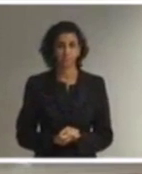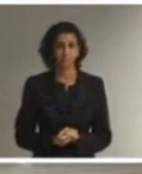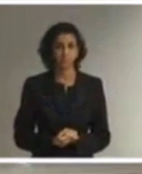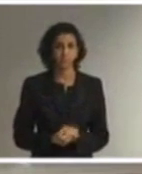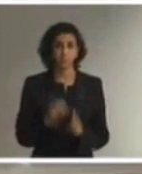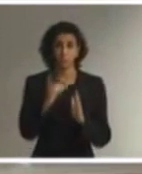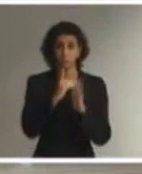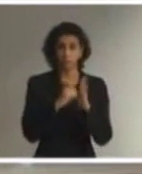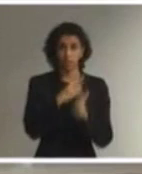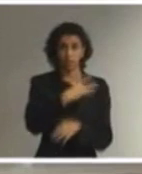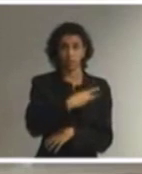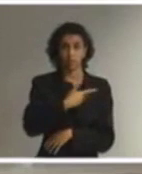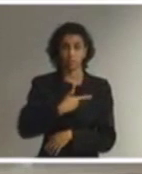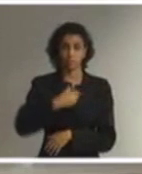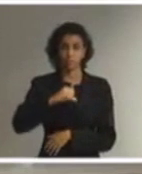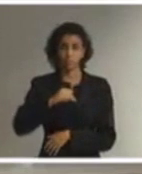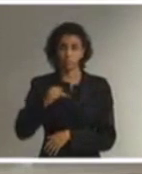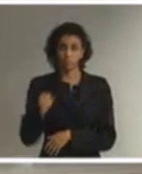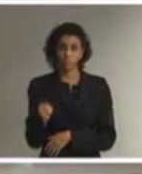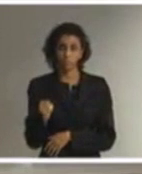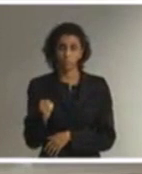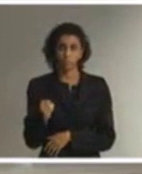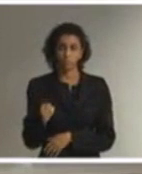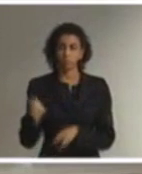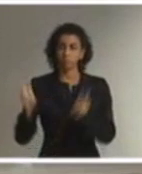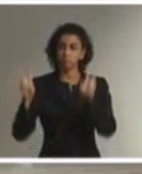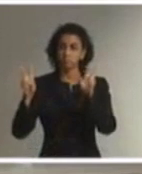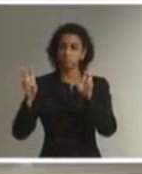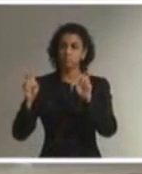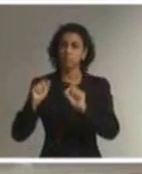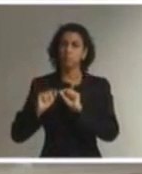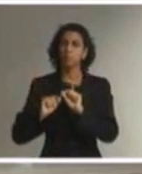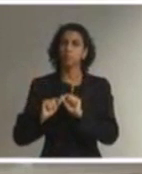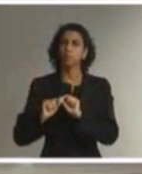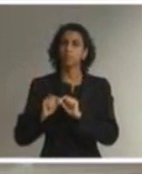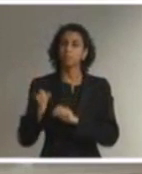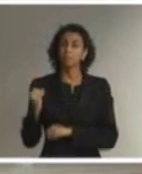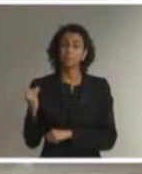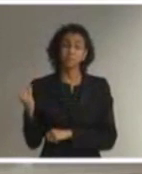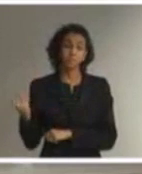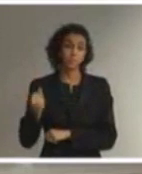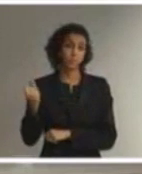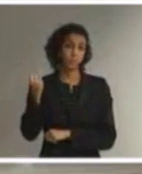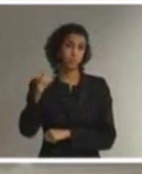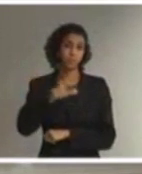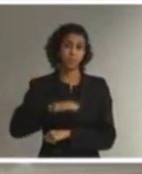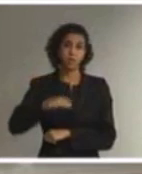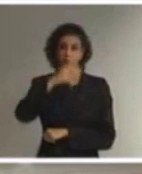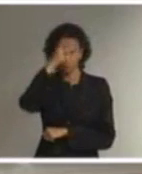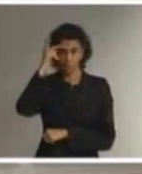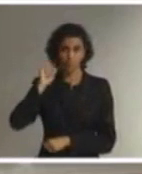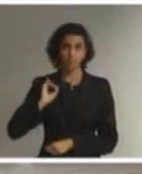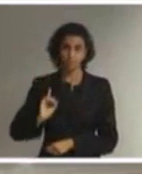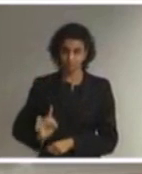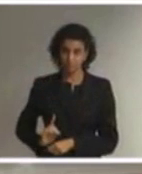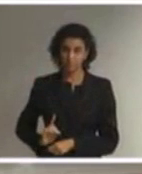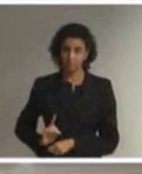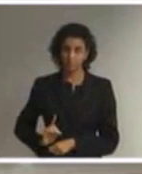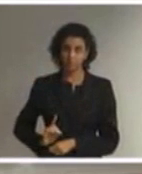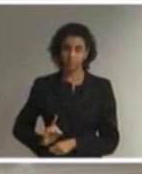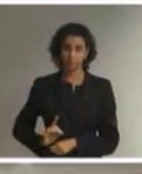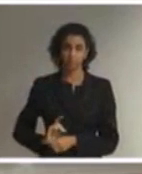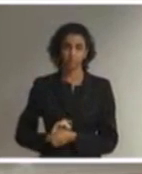3298 trata de uma questão extremamente importante na área da pessoa com deficiência,